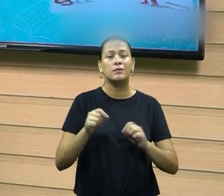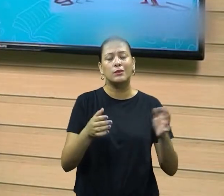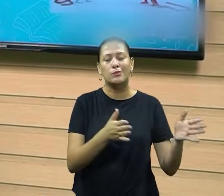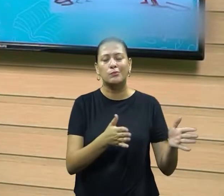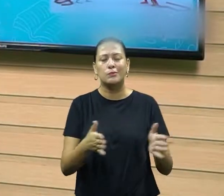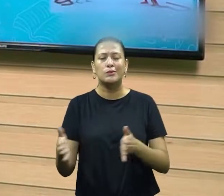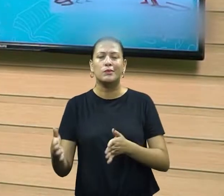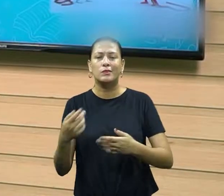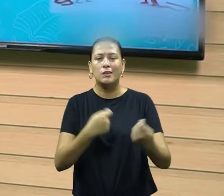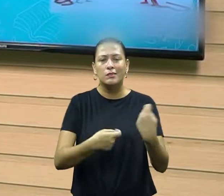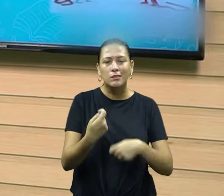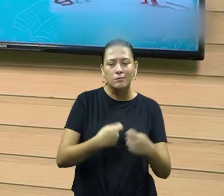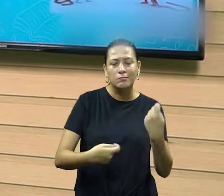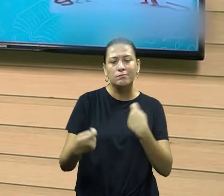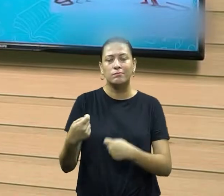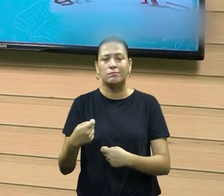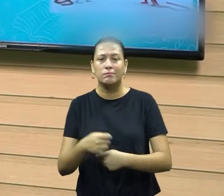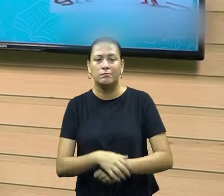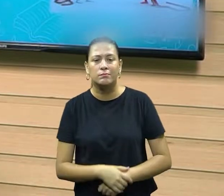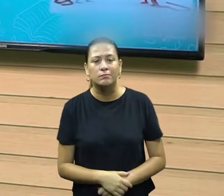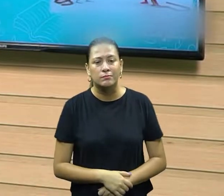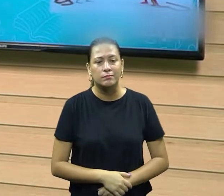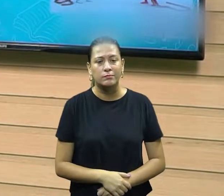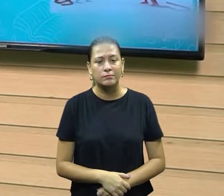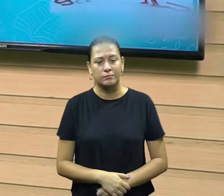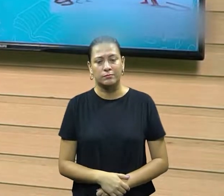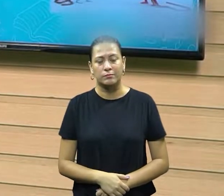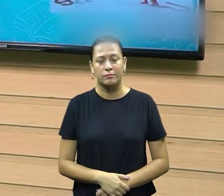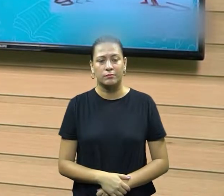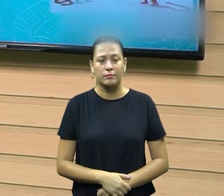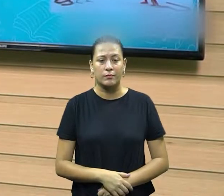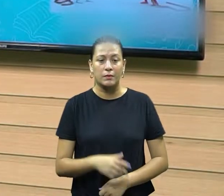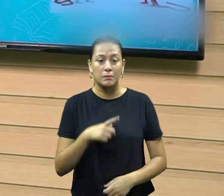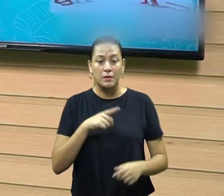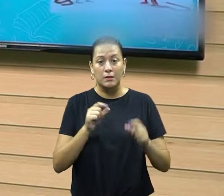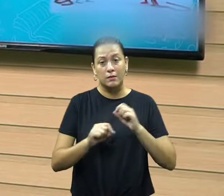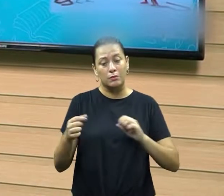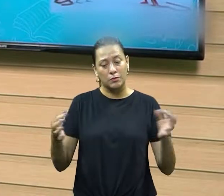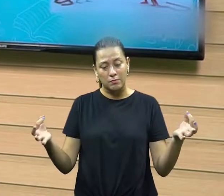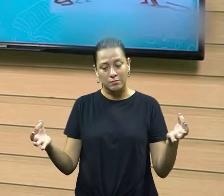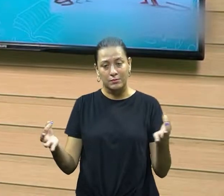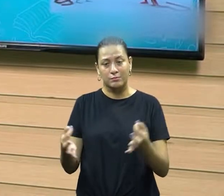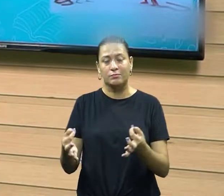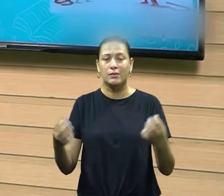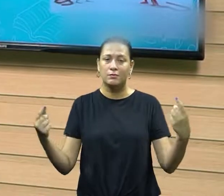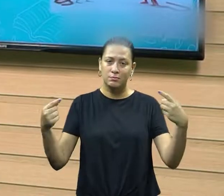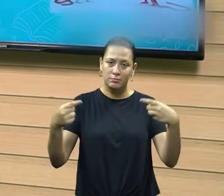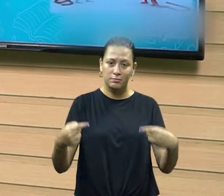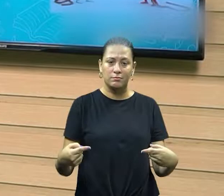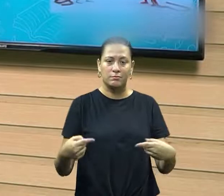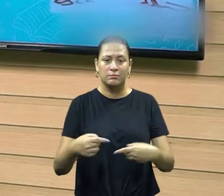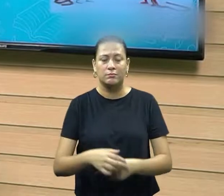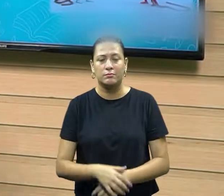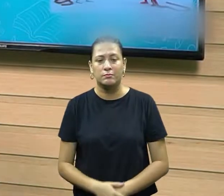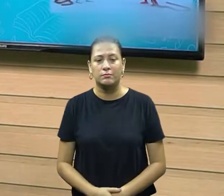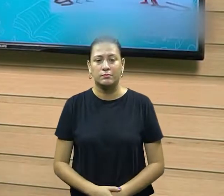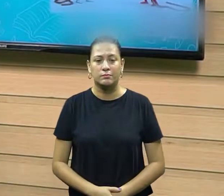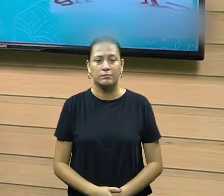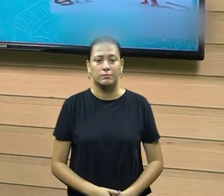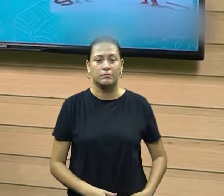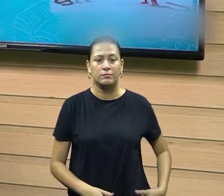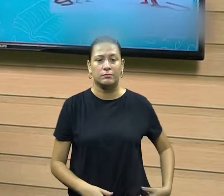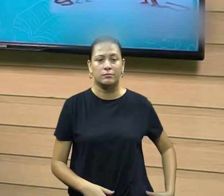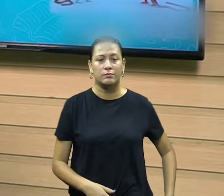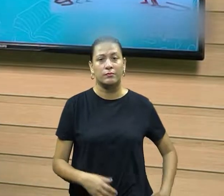negociação, justamente, né? Para que possa se ter êxito nessa disputa. Ele acaba aqui colocando que